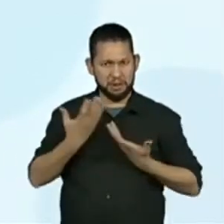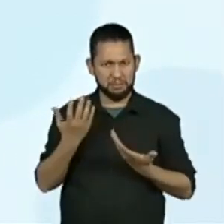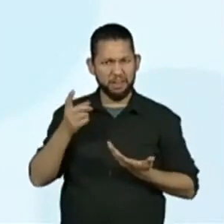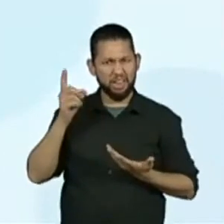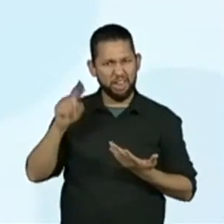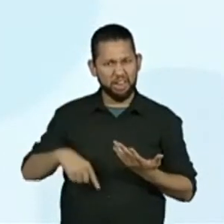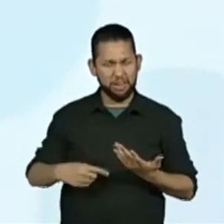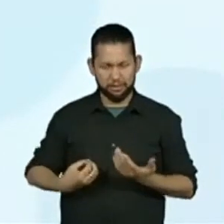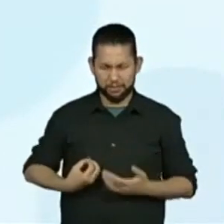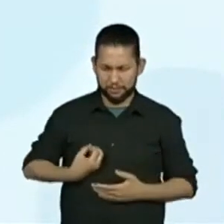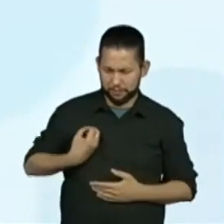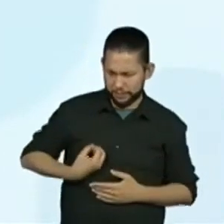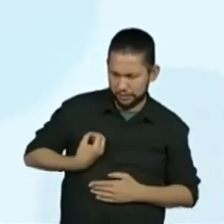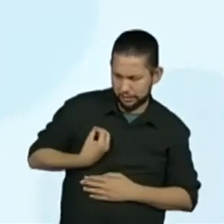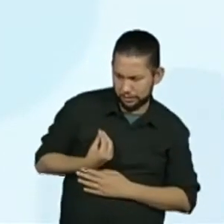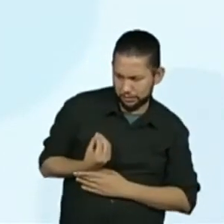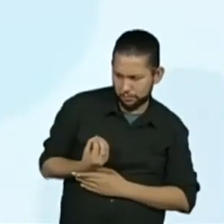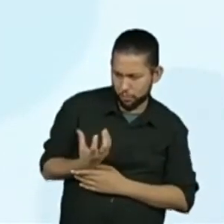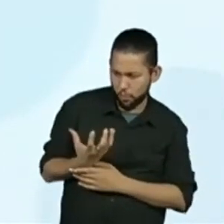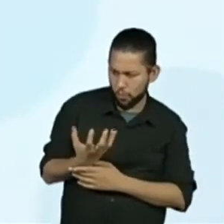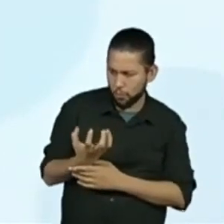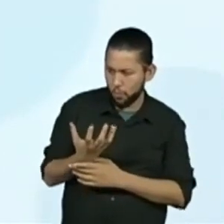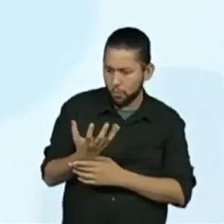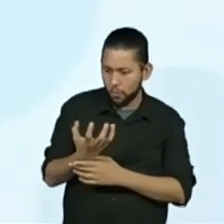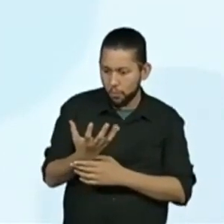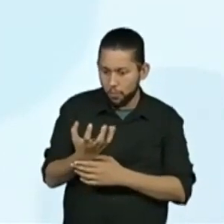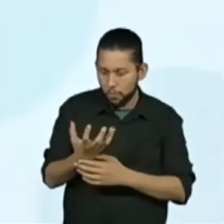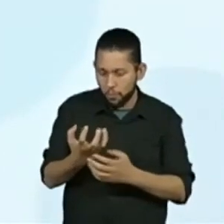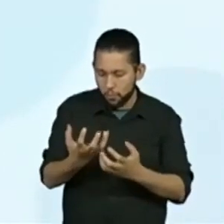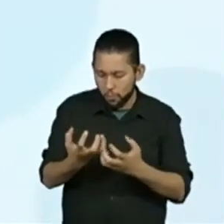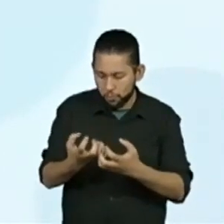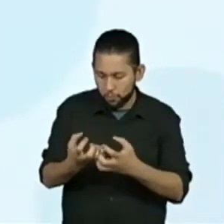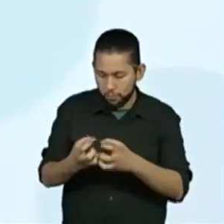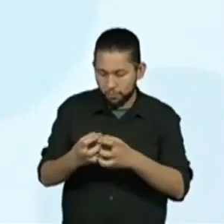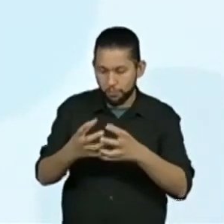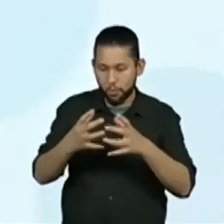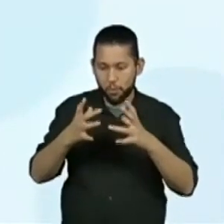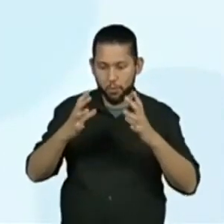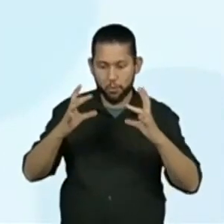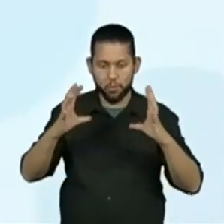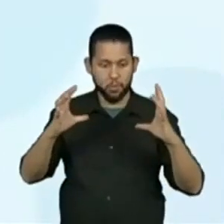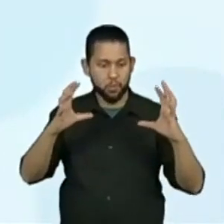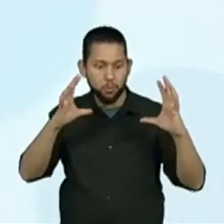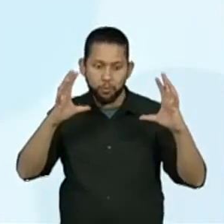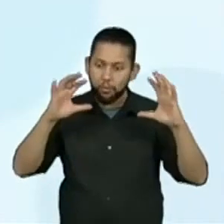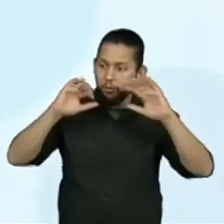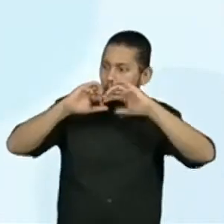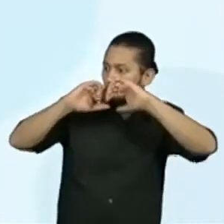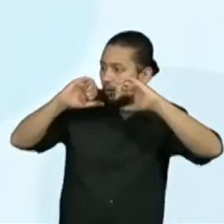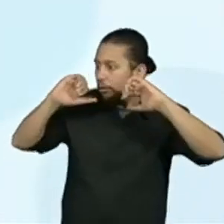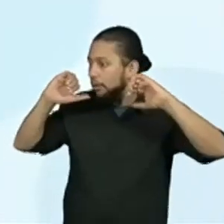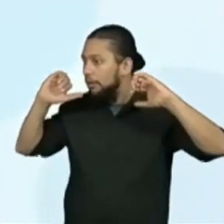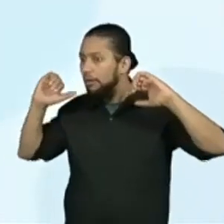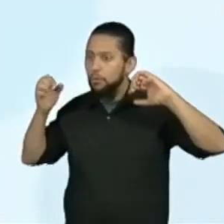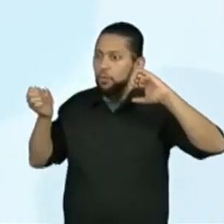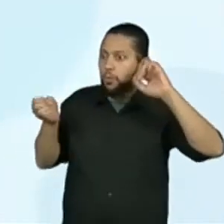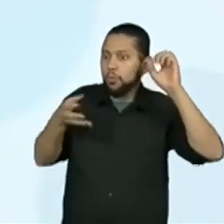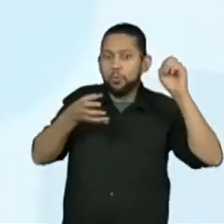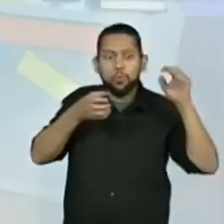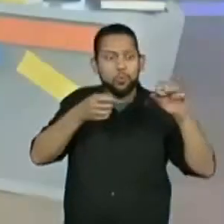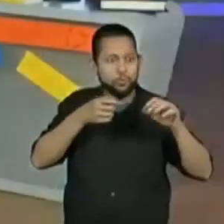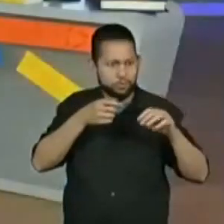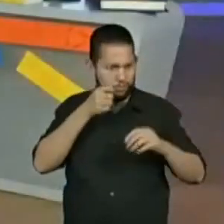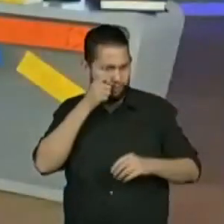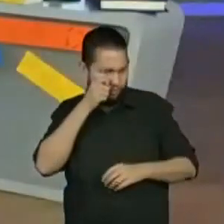neste trecho para vocês? Quero saber de informações que a gente tira daqui. Ó, uma coisa